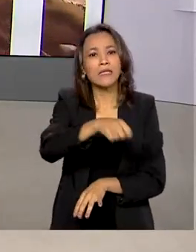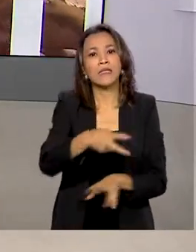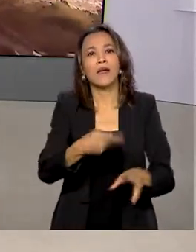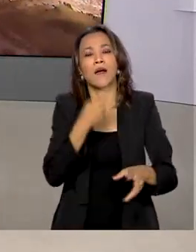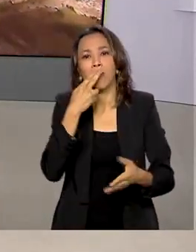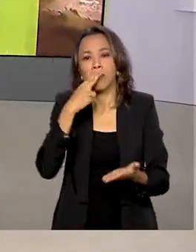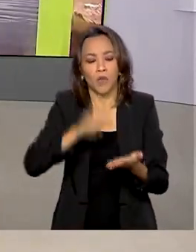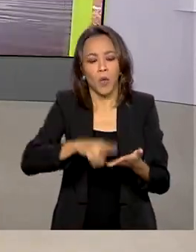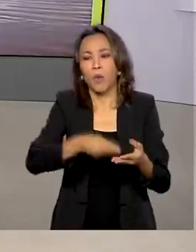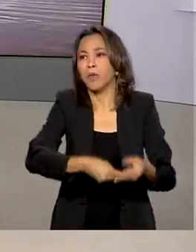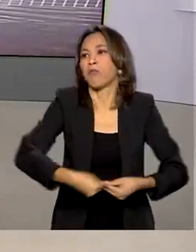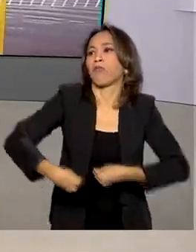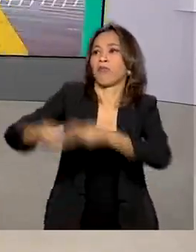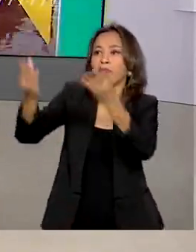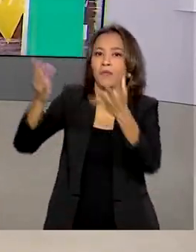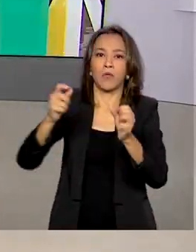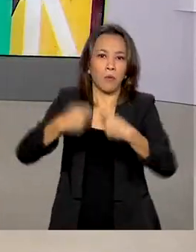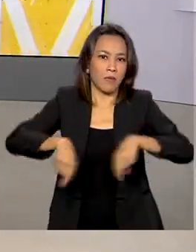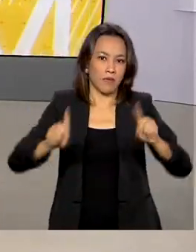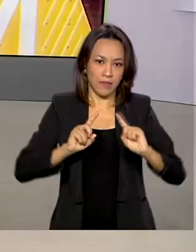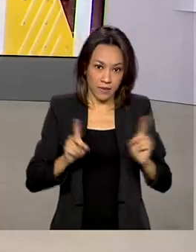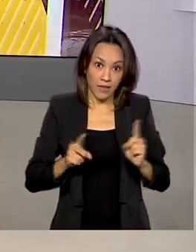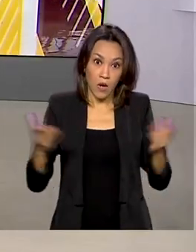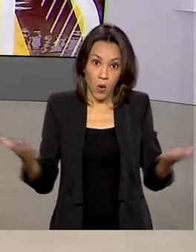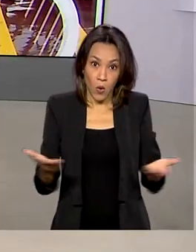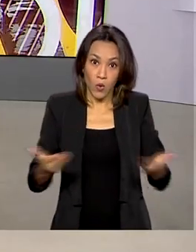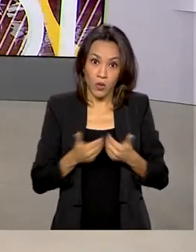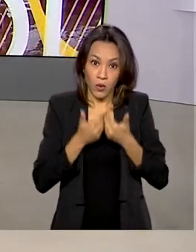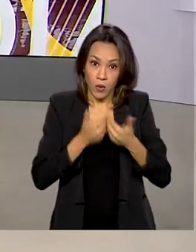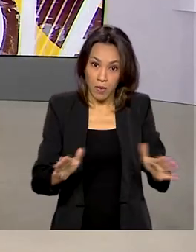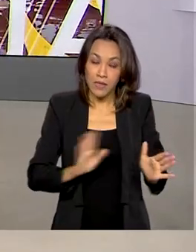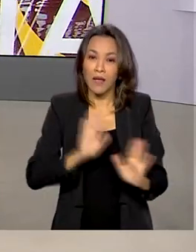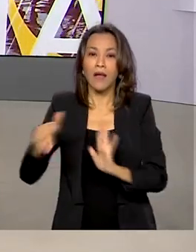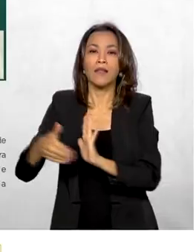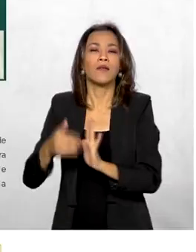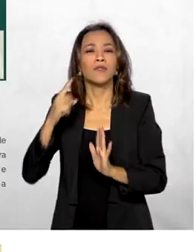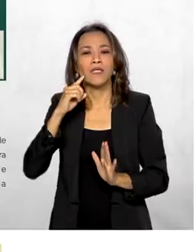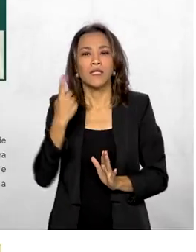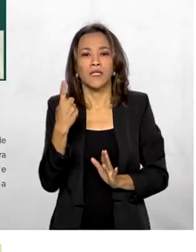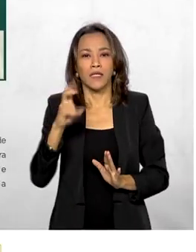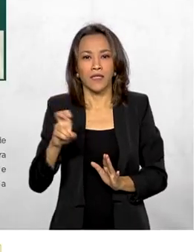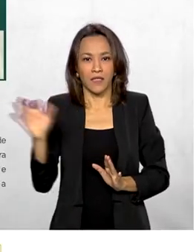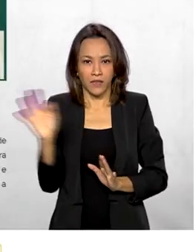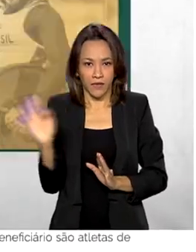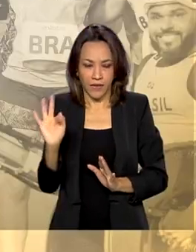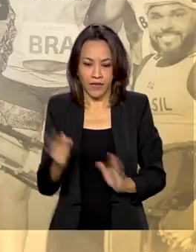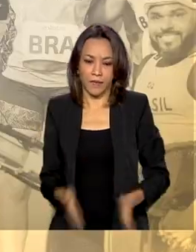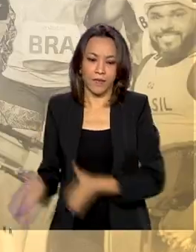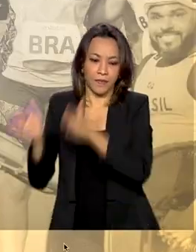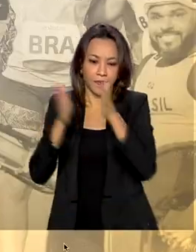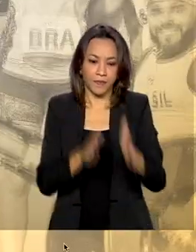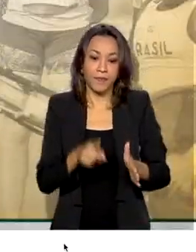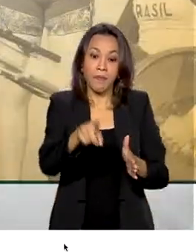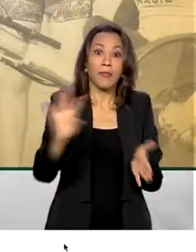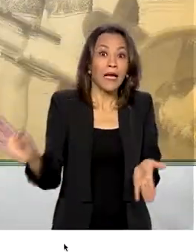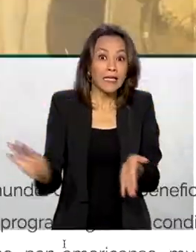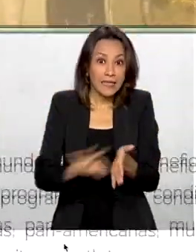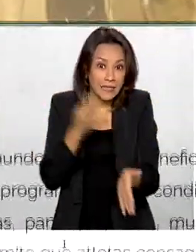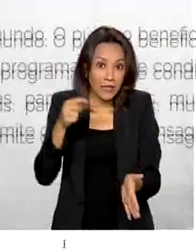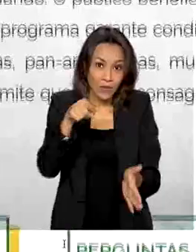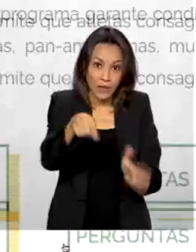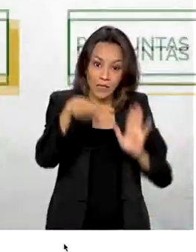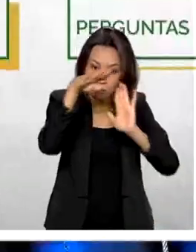correios. As inscrições começam hoje e vão até 15 de fevereiro. As inscrições do programa